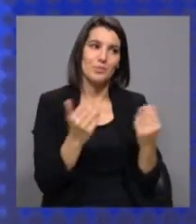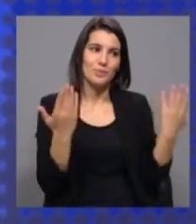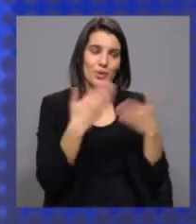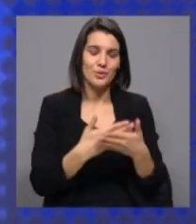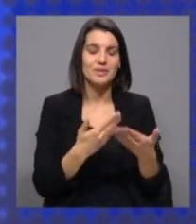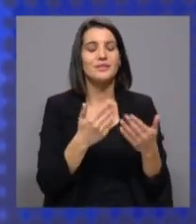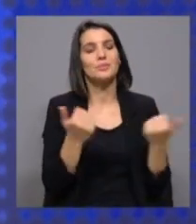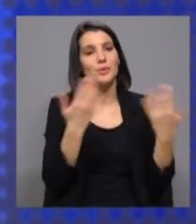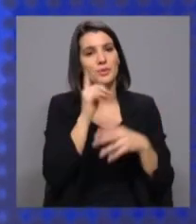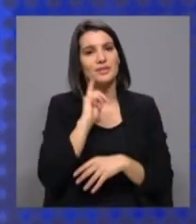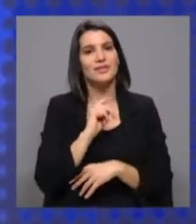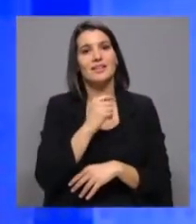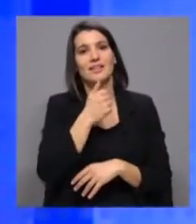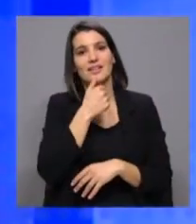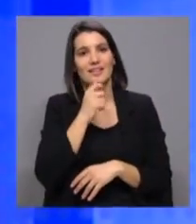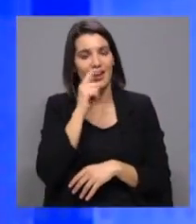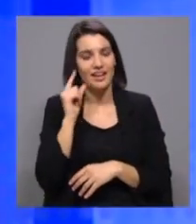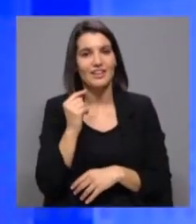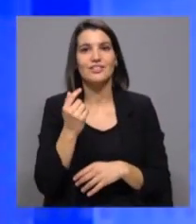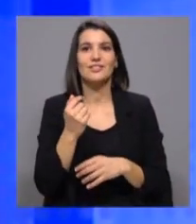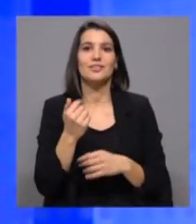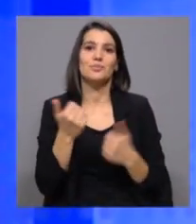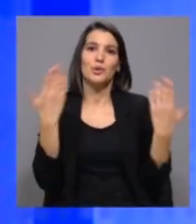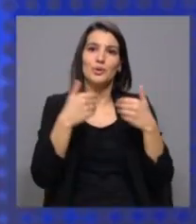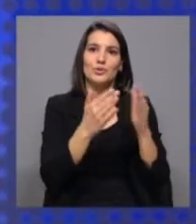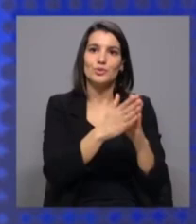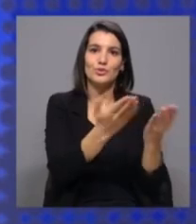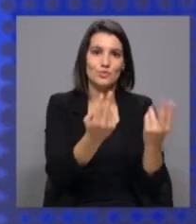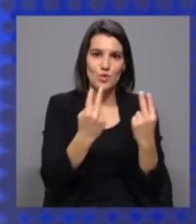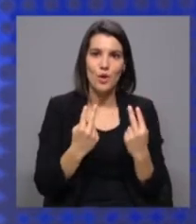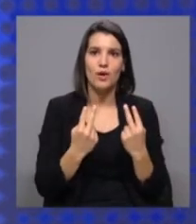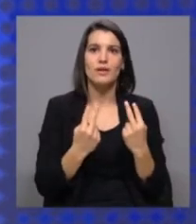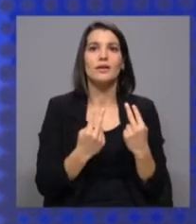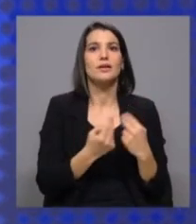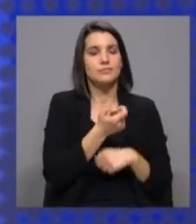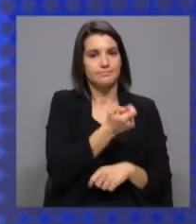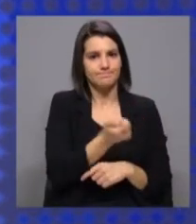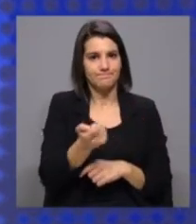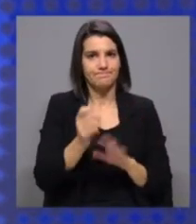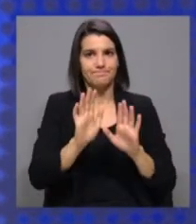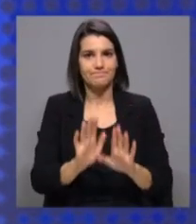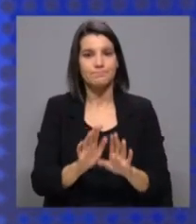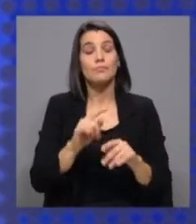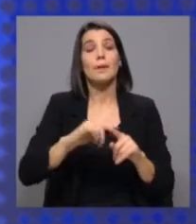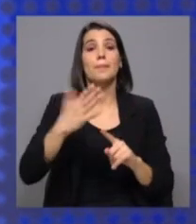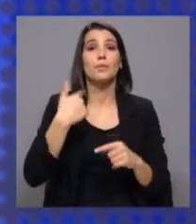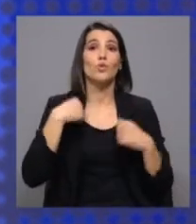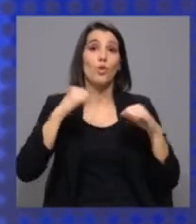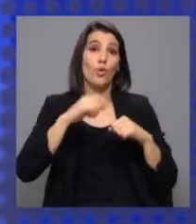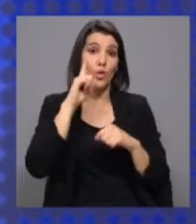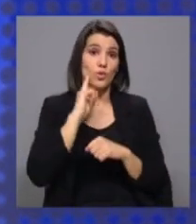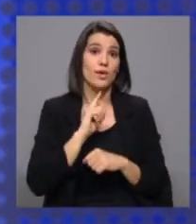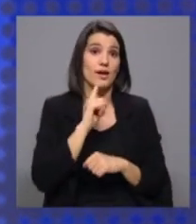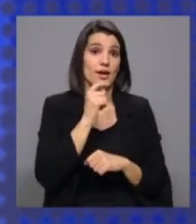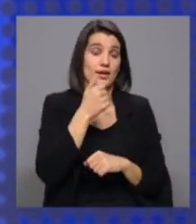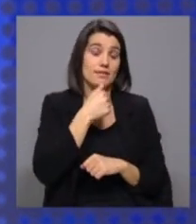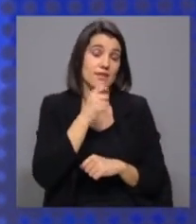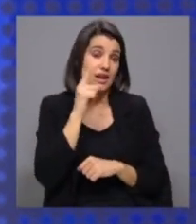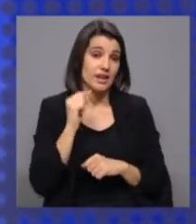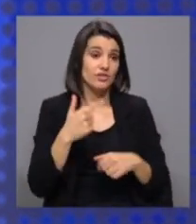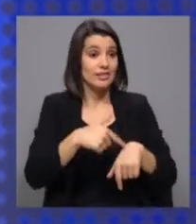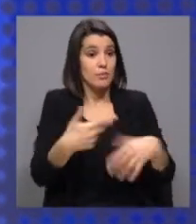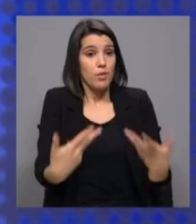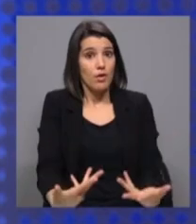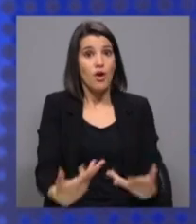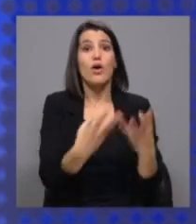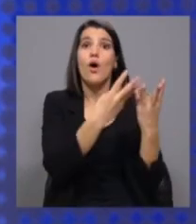boa noite, Inês. É um prazer estar aqui. Boa noite a quem nos está a ouvir. Vamos por partes. Em primeiro lugar, eu concordo com a Inês. Este era um tempo para termos um orçamento que